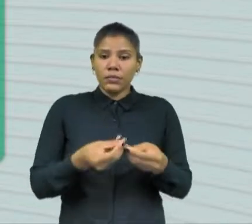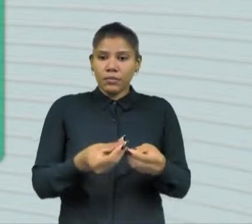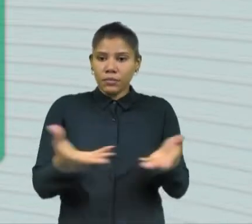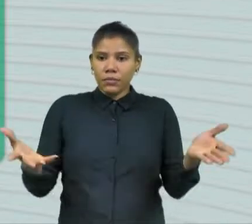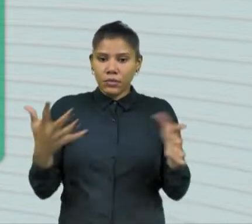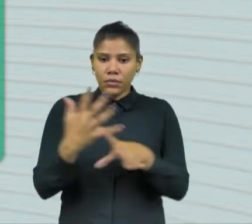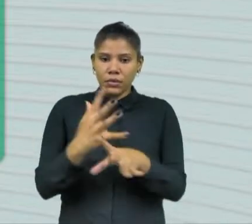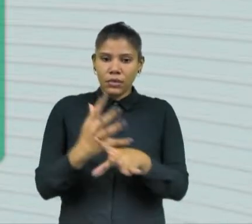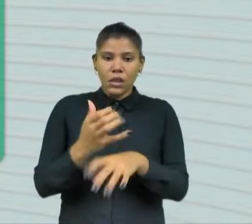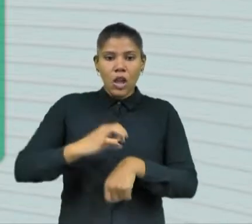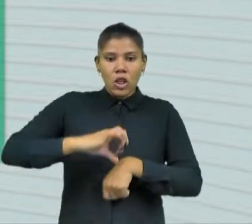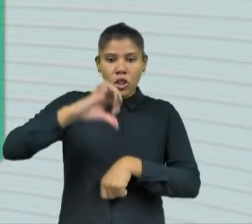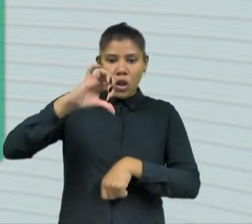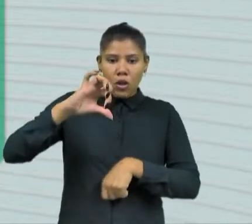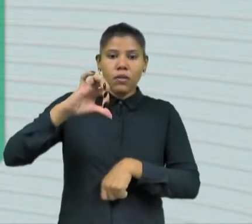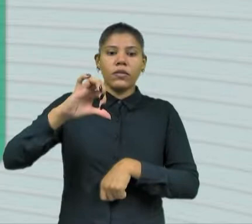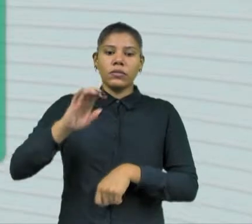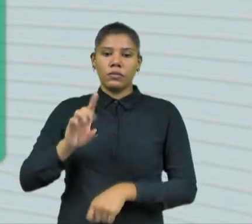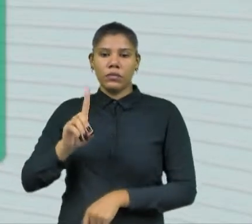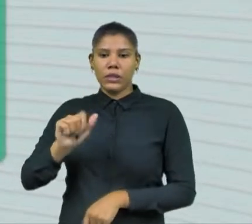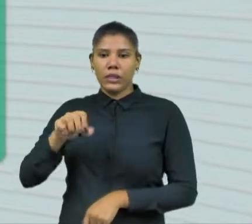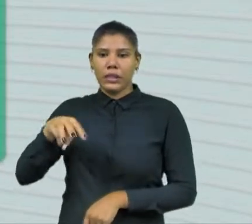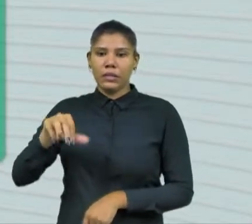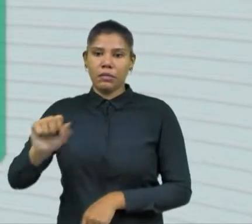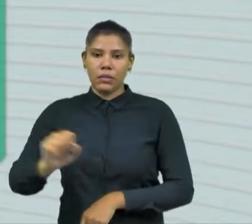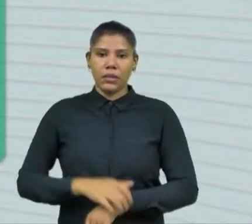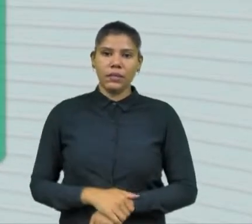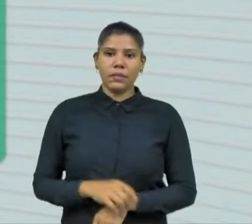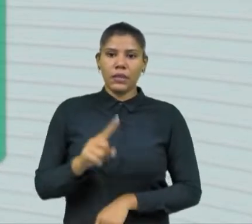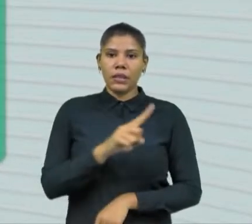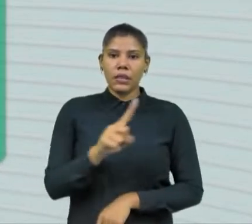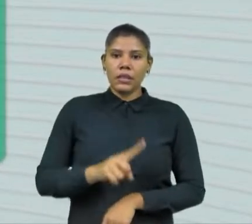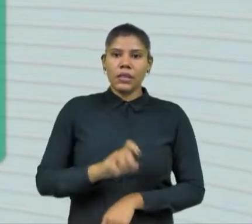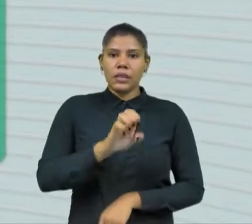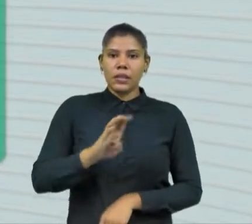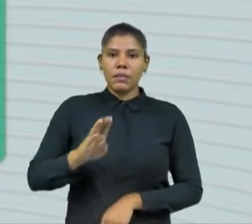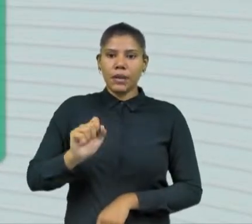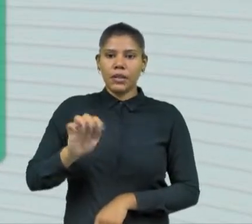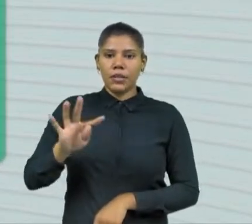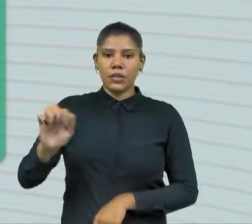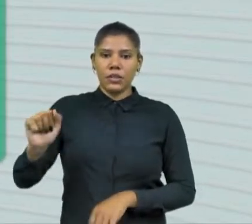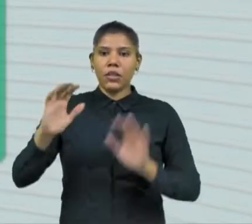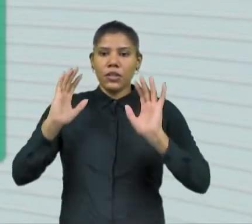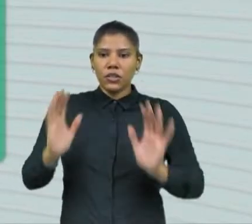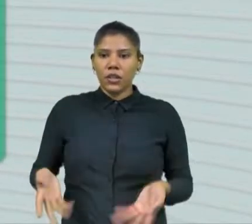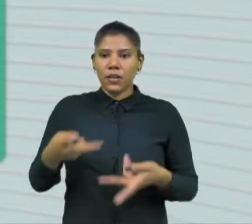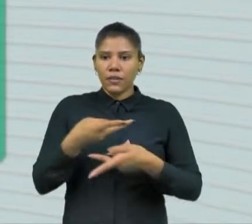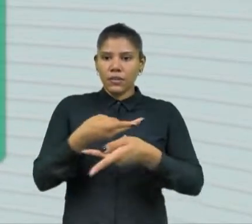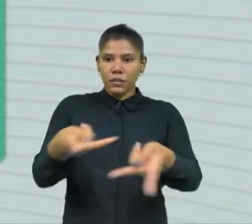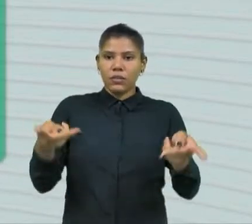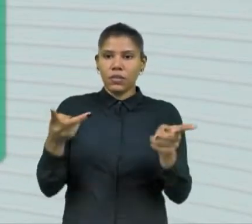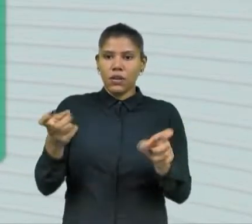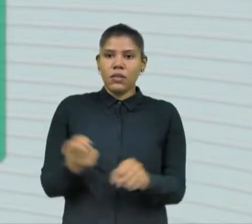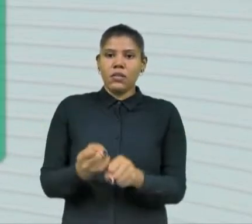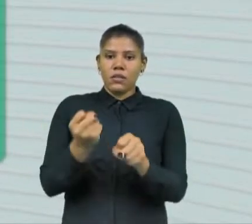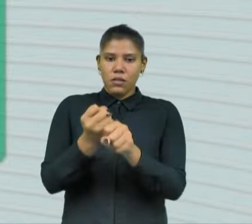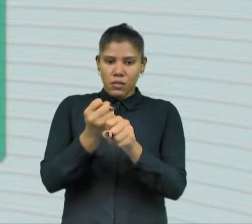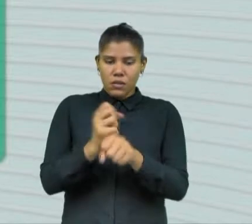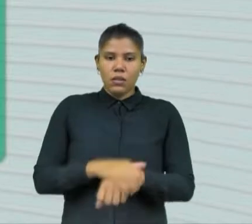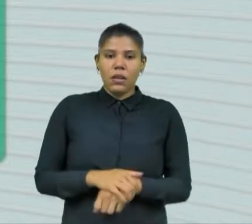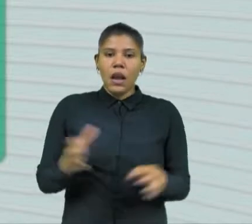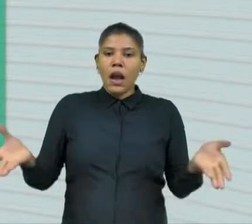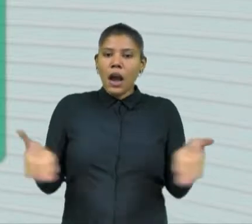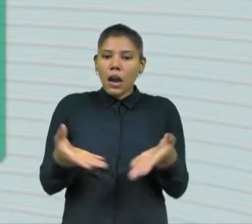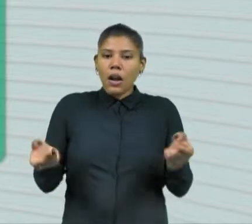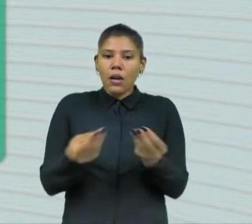e, às 9h da noite, no bairro Damas. Zé Batista, candidato do PSTU, já visitou canteiros de obra da capital e, agora, faz